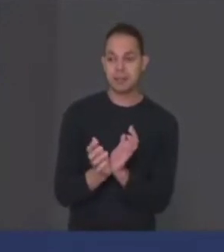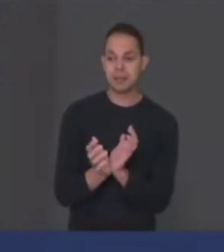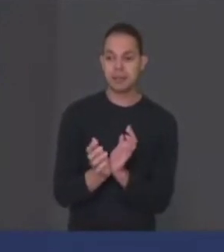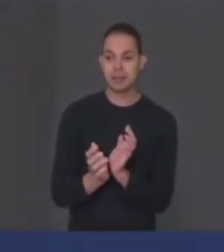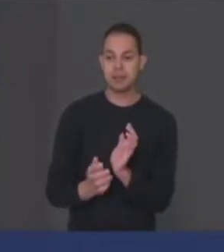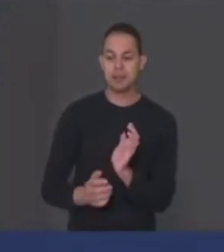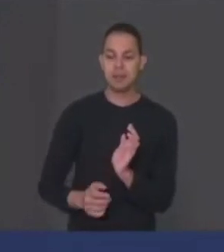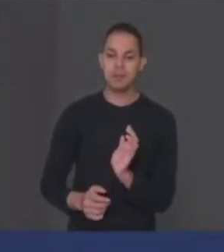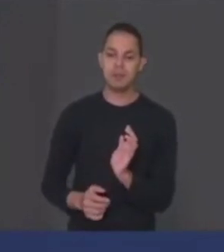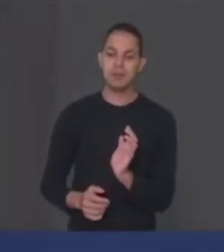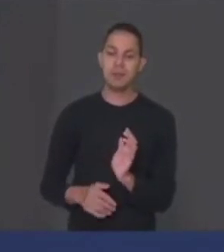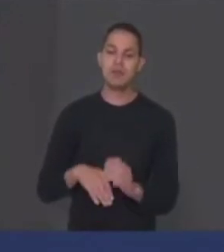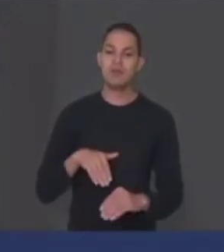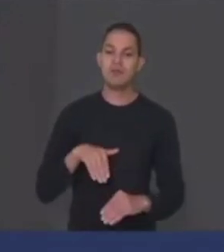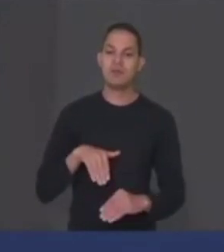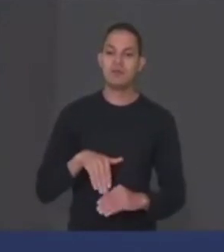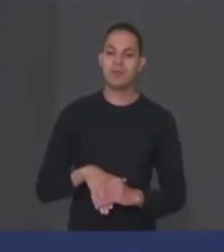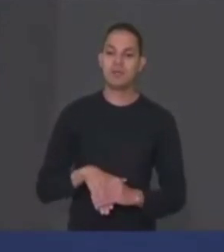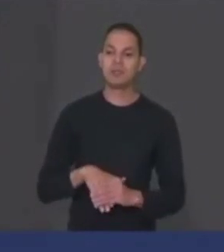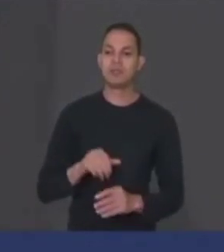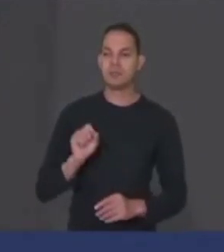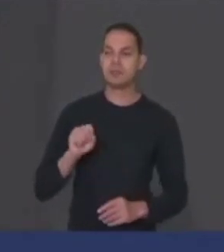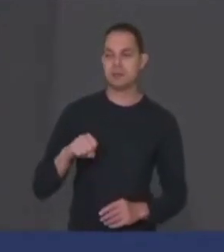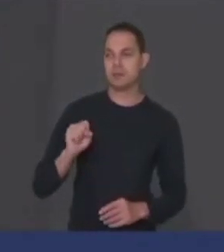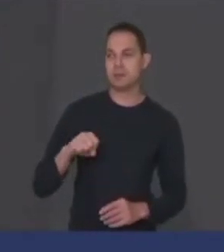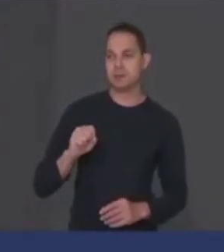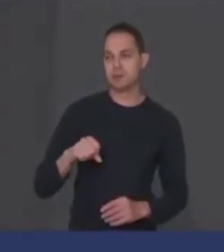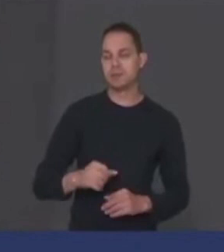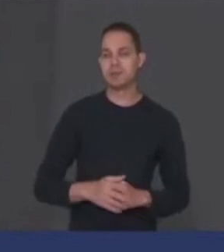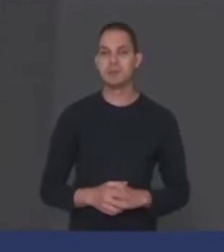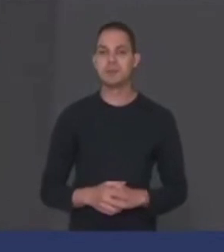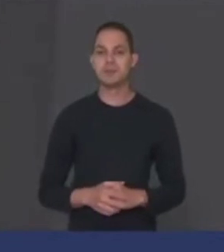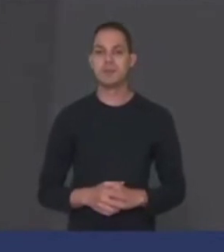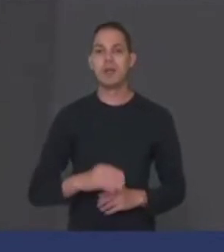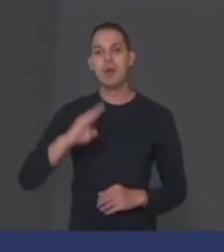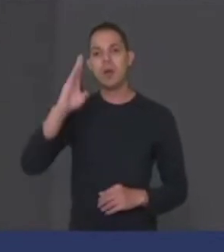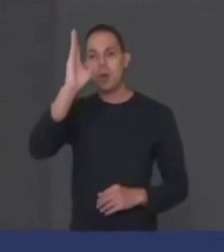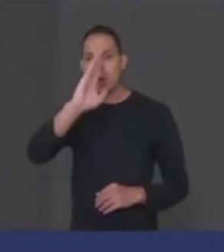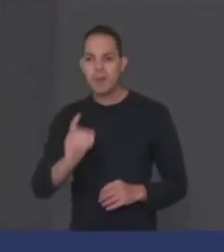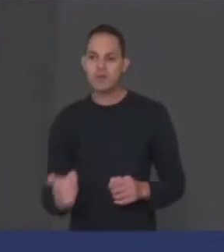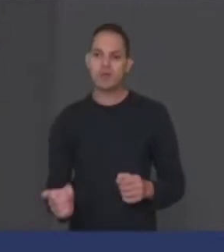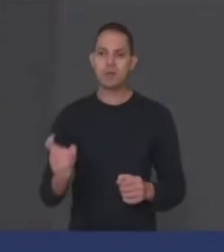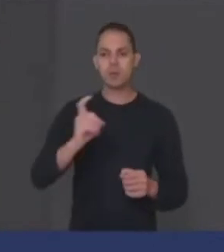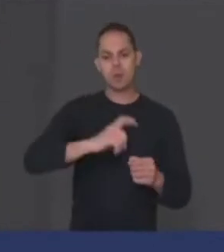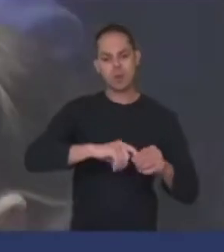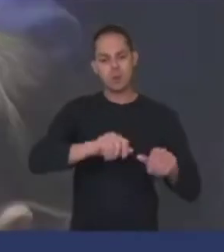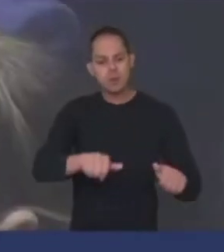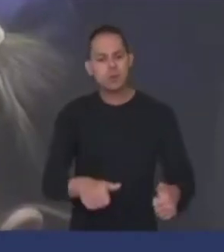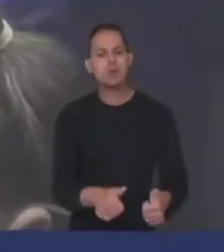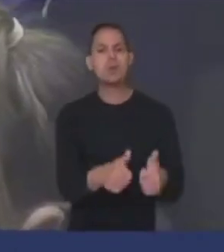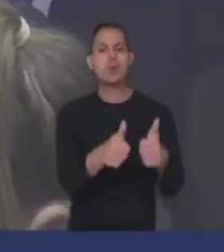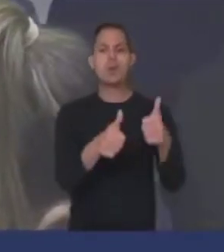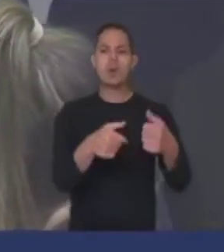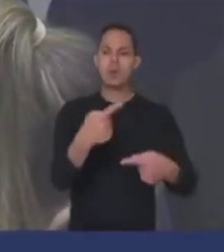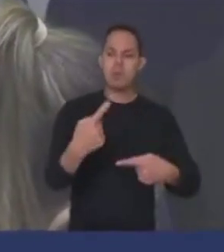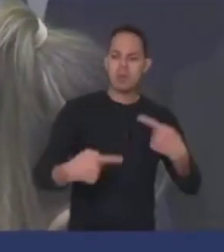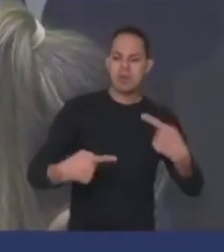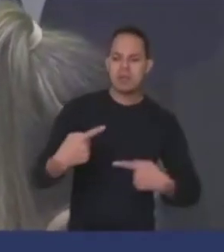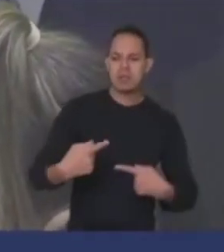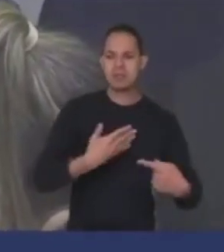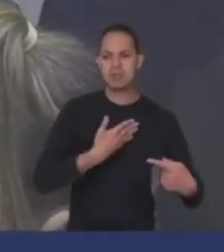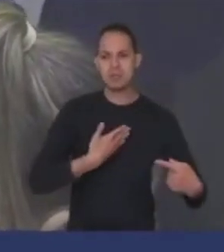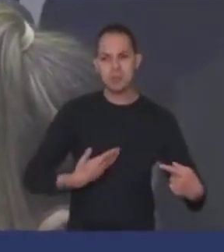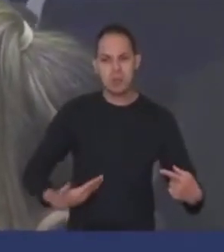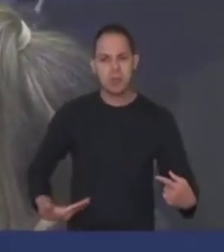vota sim. O Brasil voltou, voltou com suas políticas públicas, suas políticas